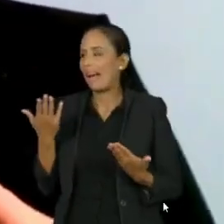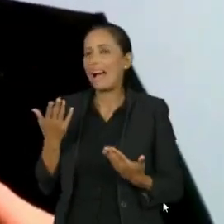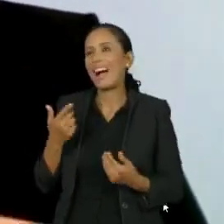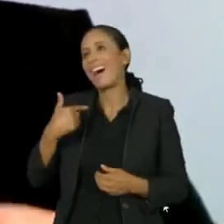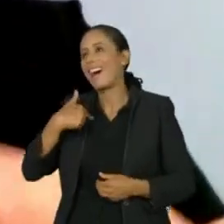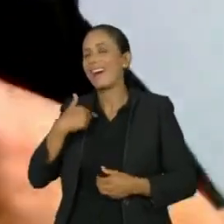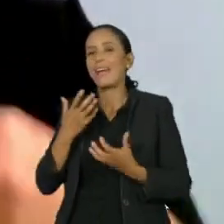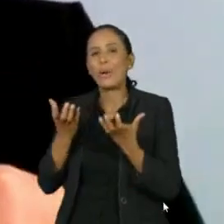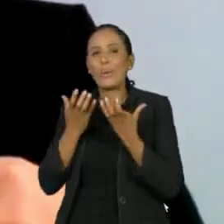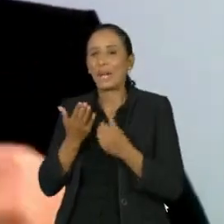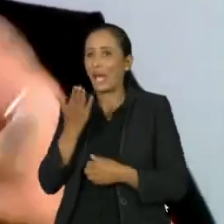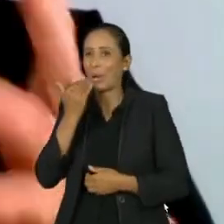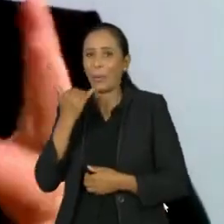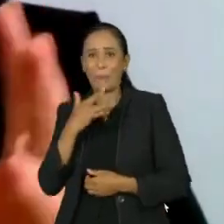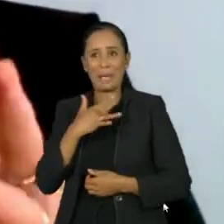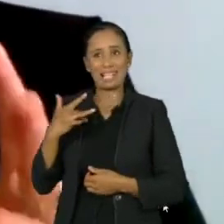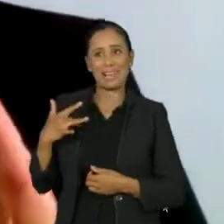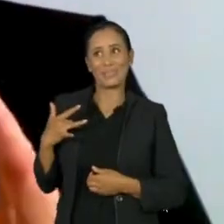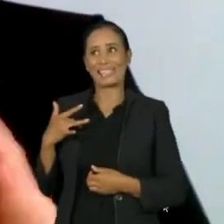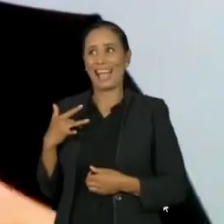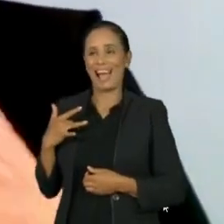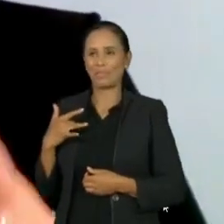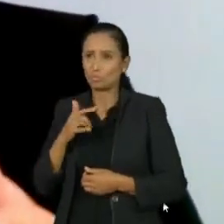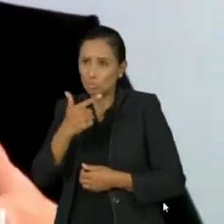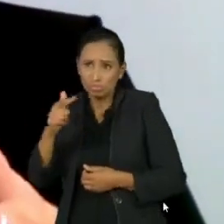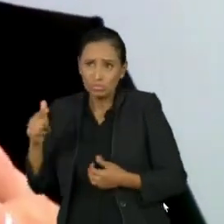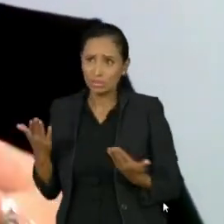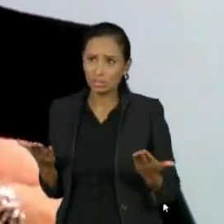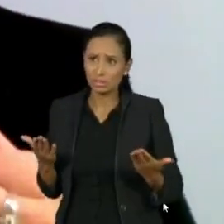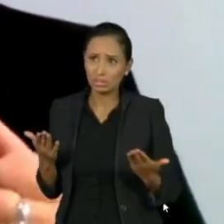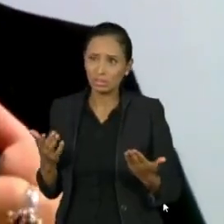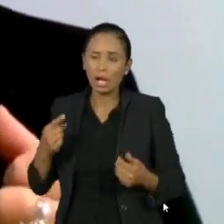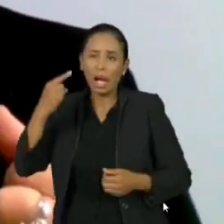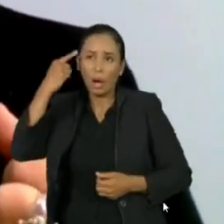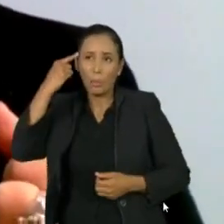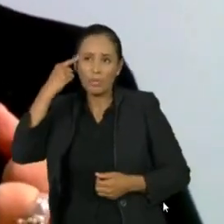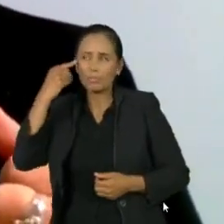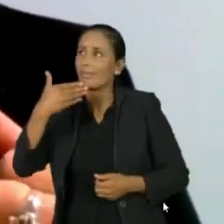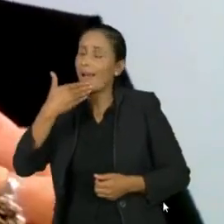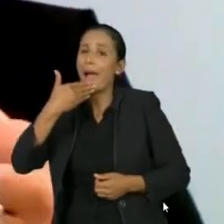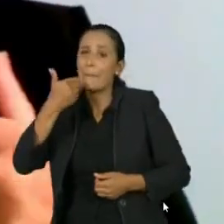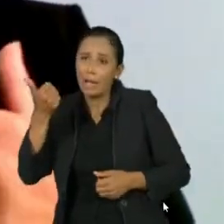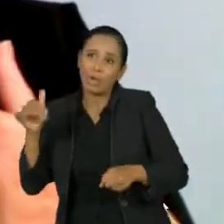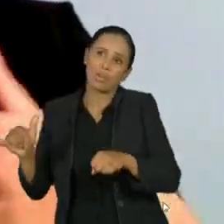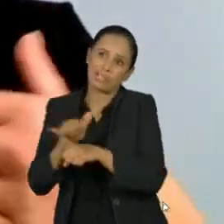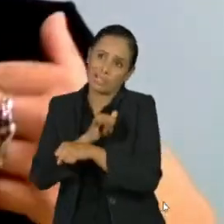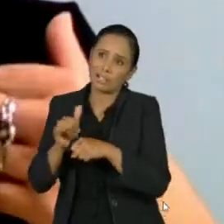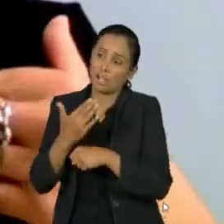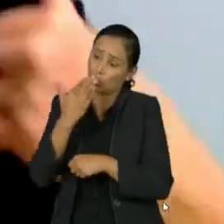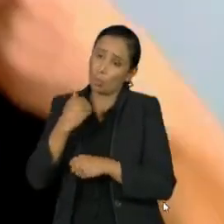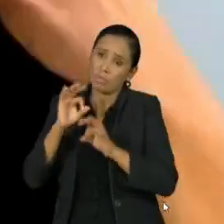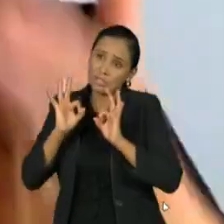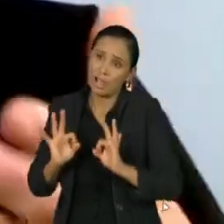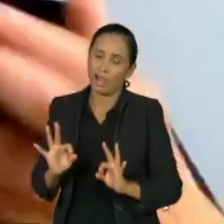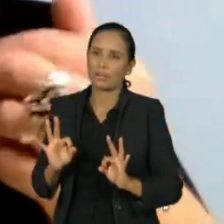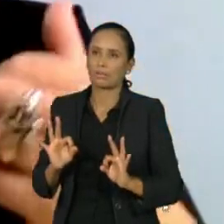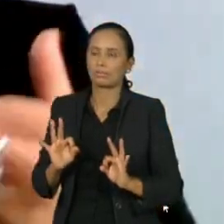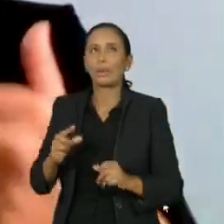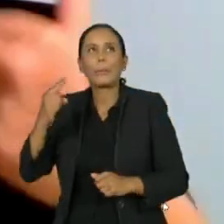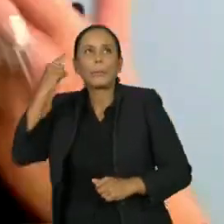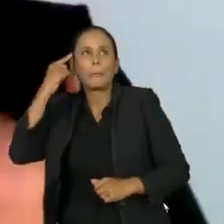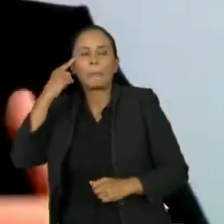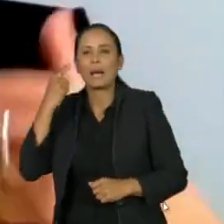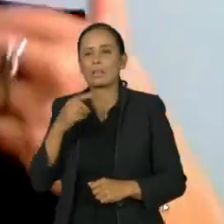saudável. Eu digo que a gente tem que descascar mais e desembrulhar menos, né? Então, do que ir à